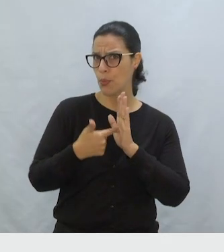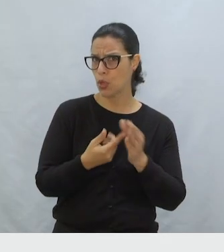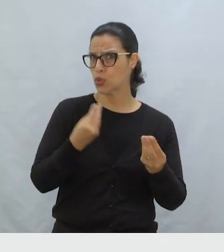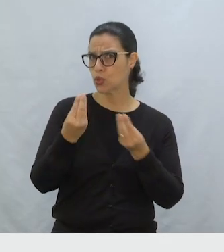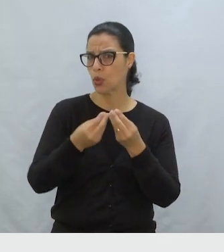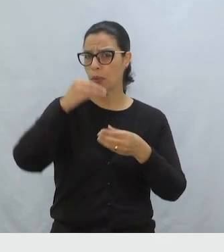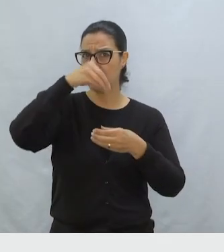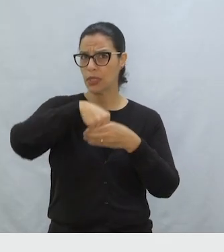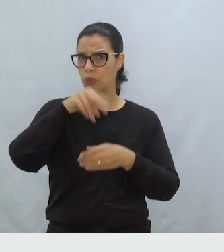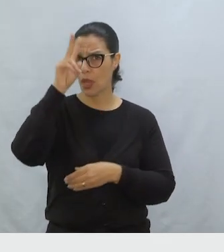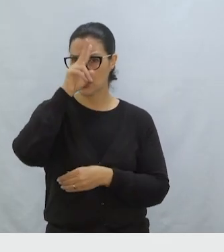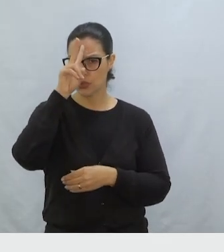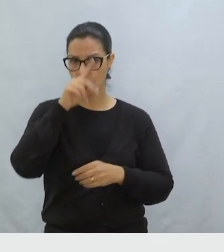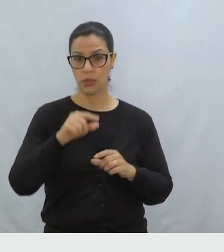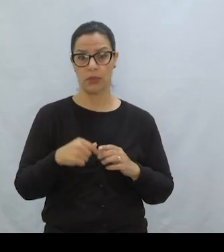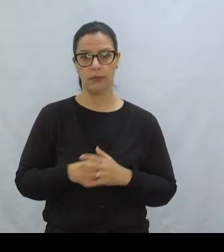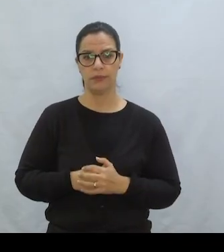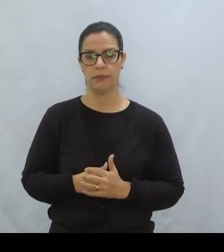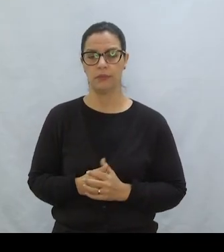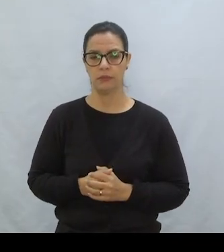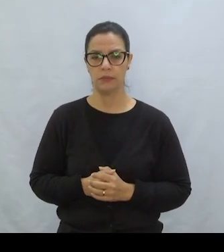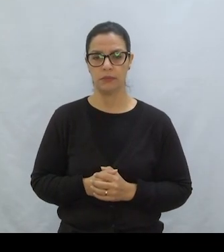que esse lobo apareceu nessa história